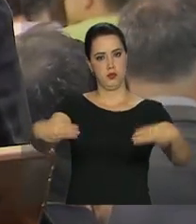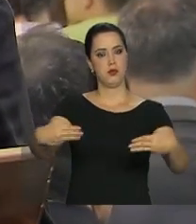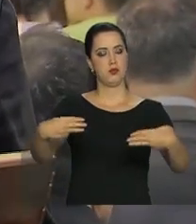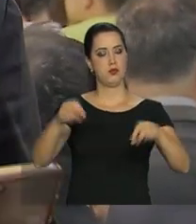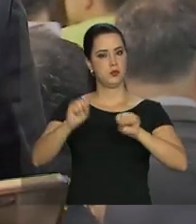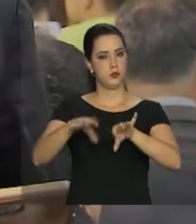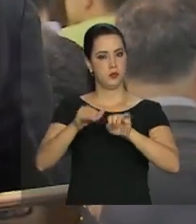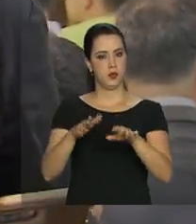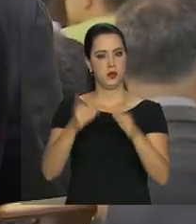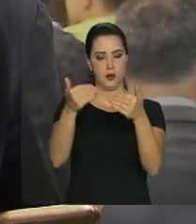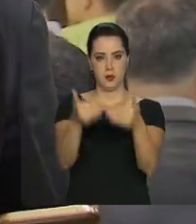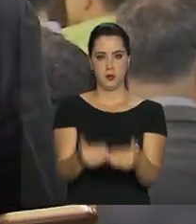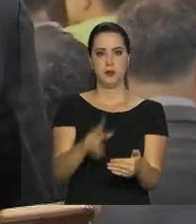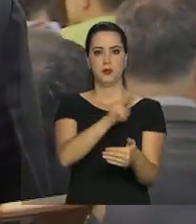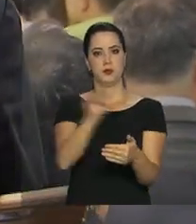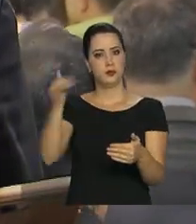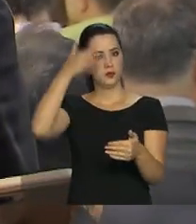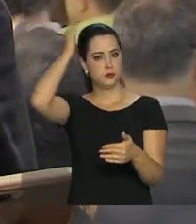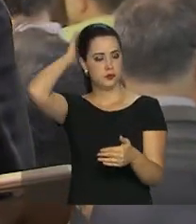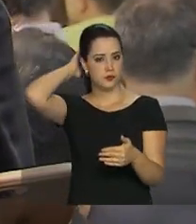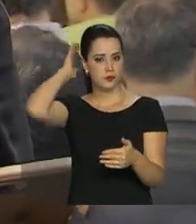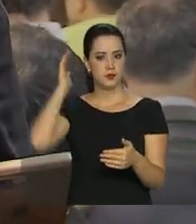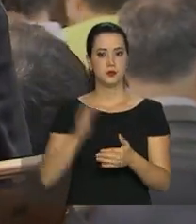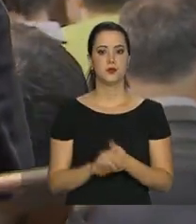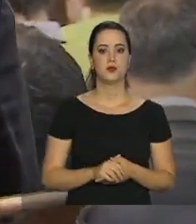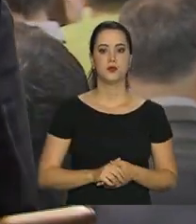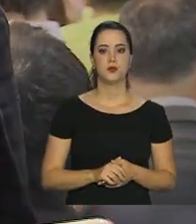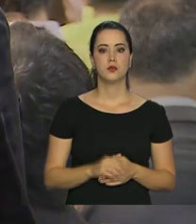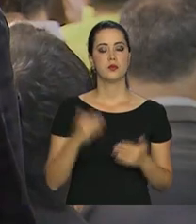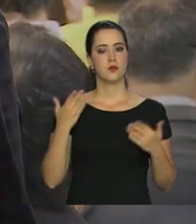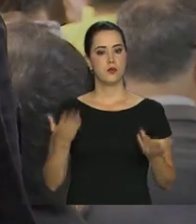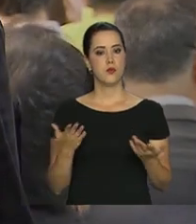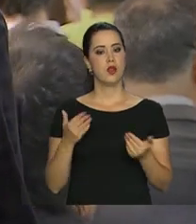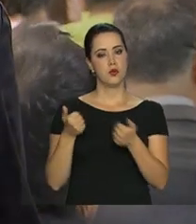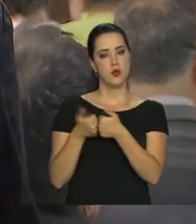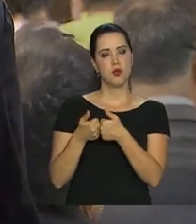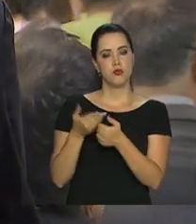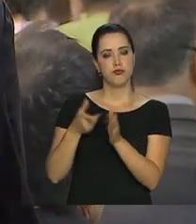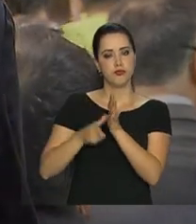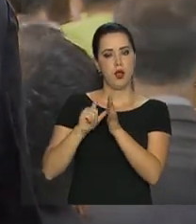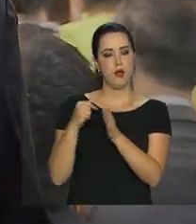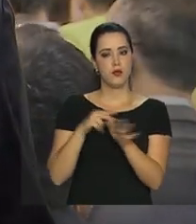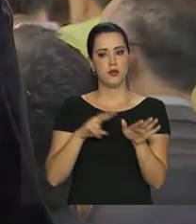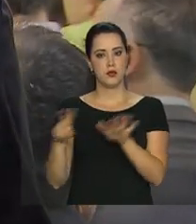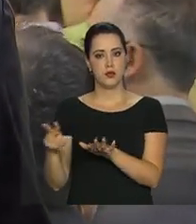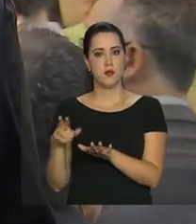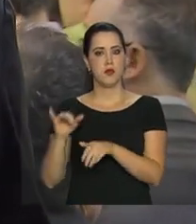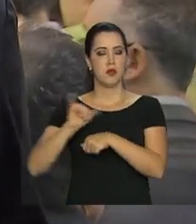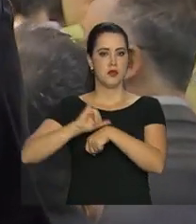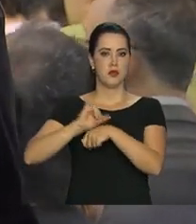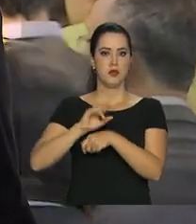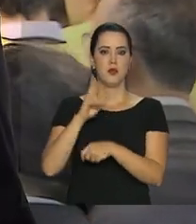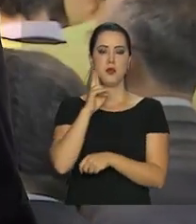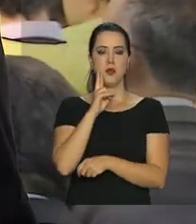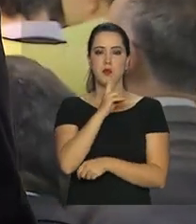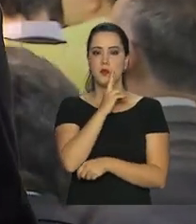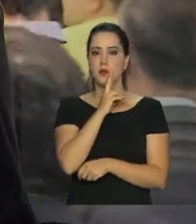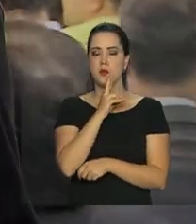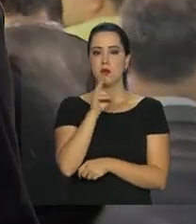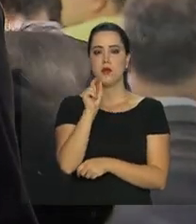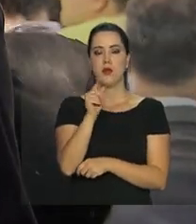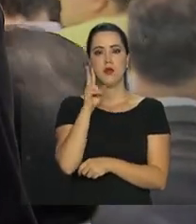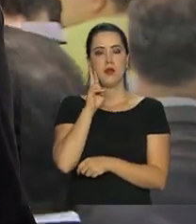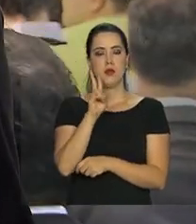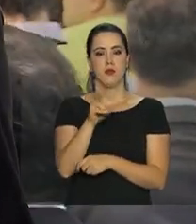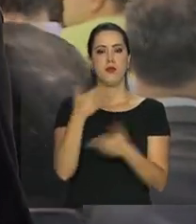com a presença, como você disse, Carla, do presidente da República, Michel Temer. Eu estive no começo dessa semana em Boa Vista e Pacaraima para